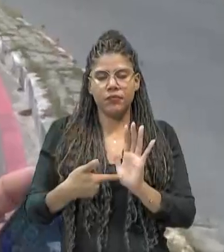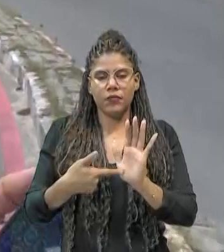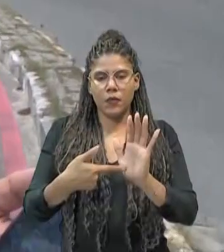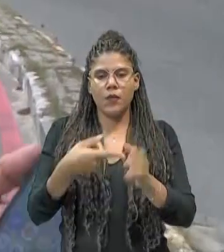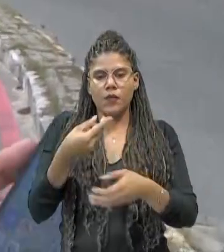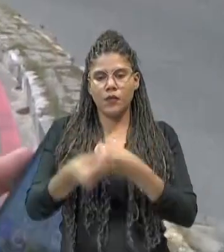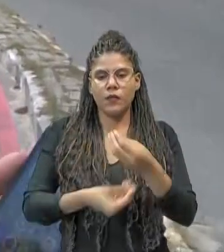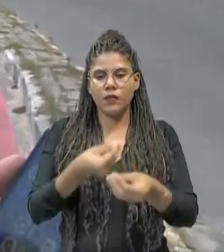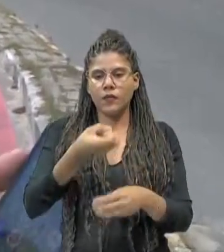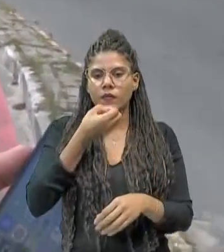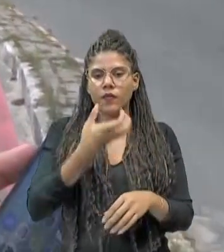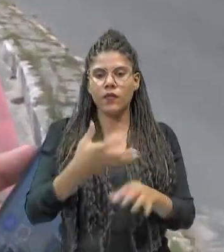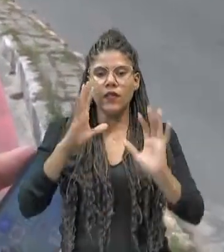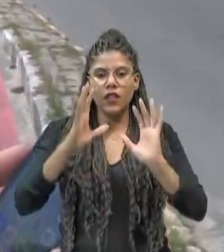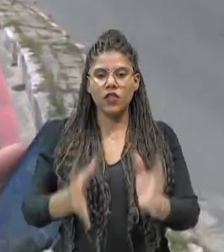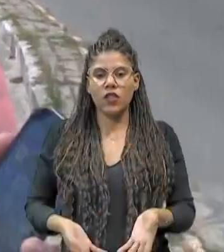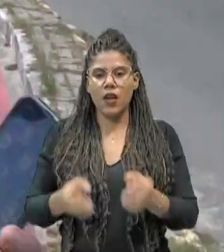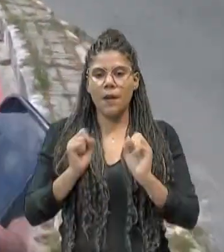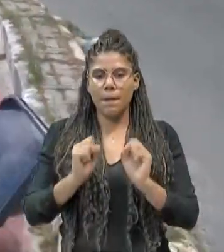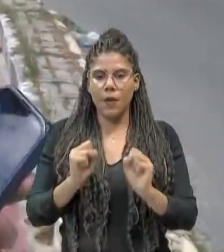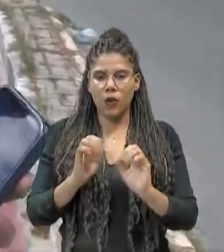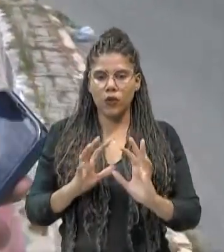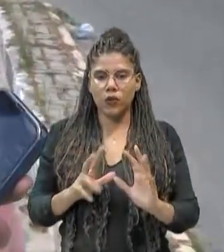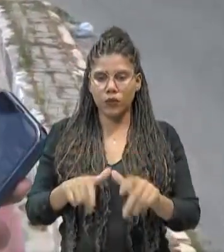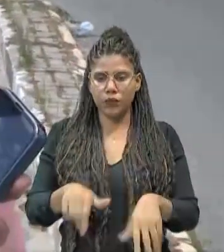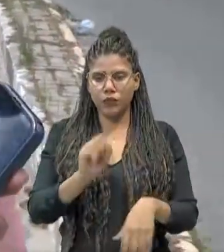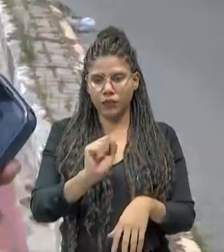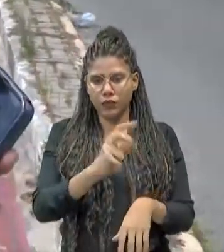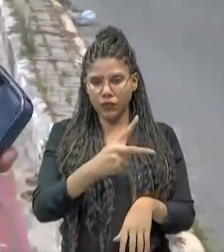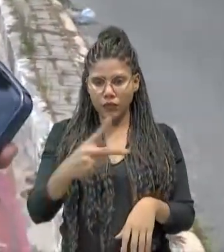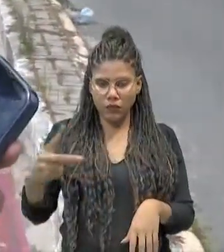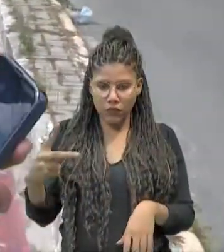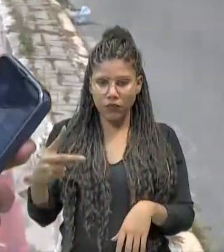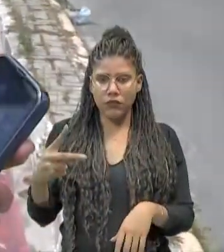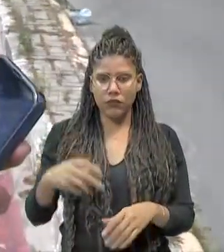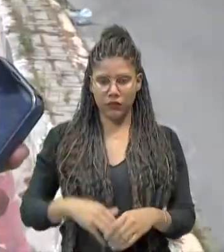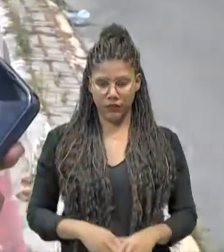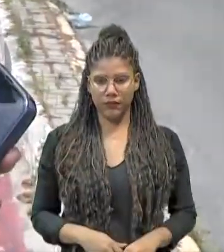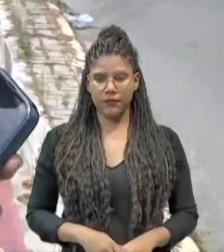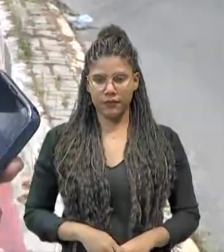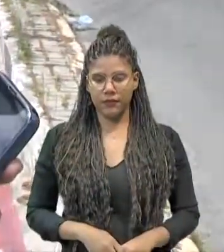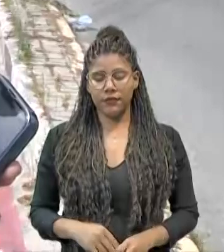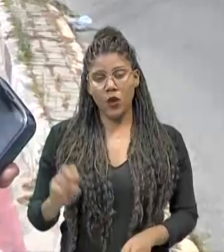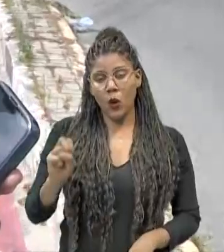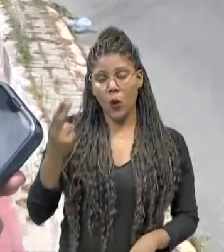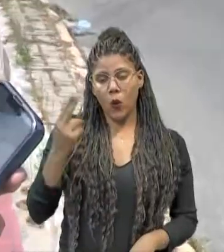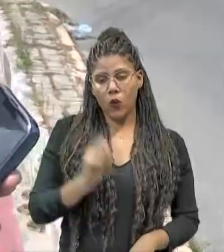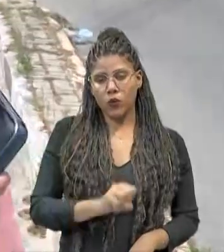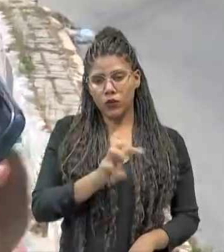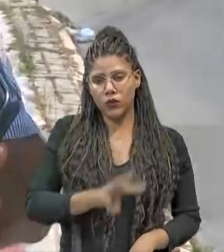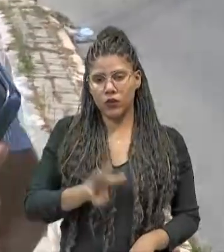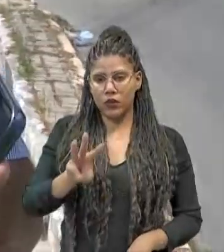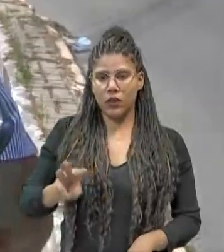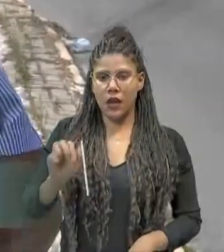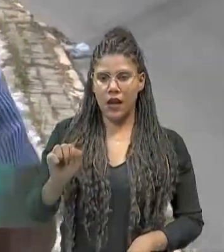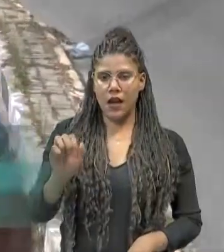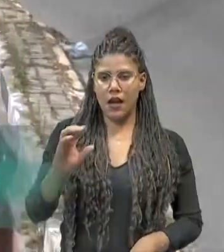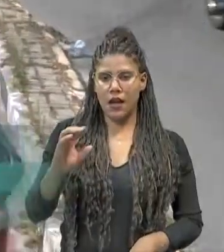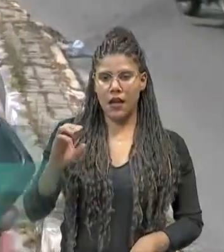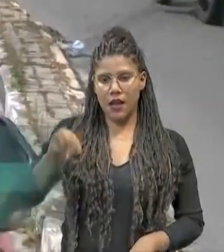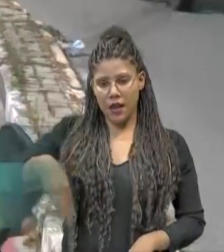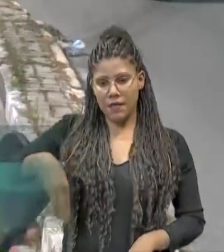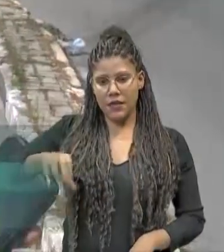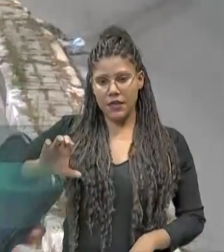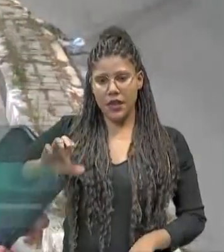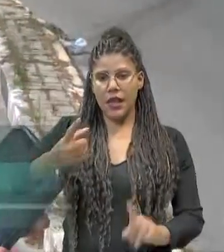já pode fazer tudo através dessa ferramenta, que é o aplicativo ou mesmo o site AMC Trânsito. Então, todos os serviços